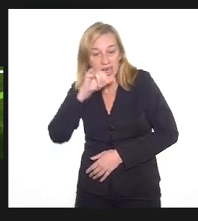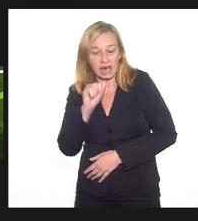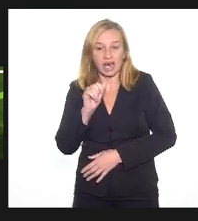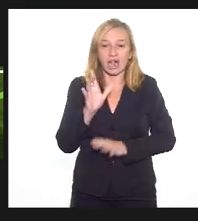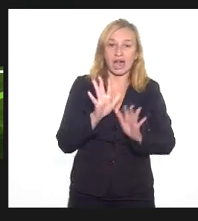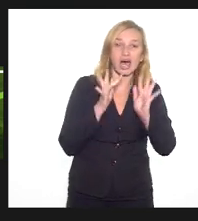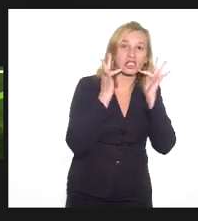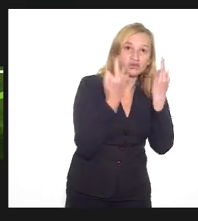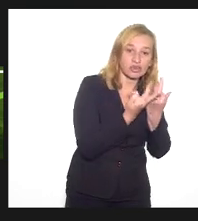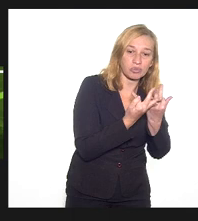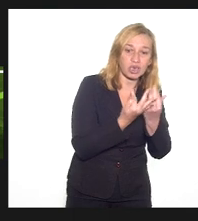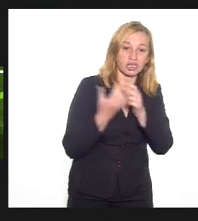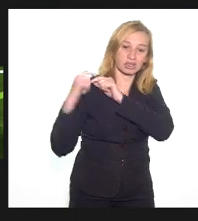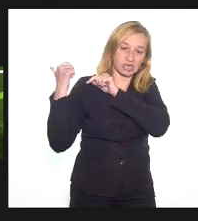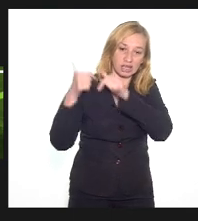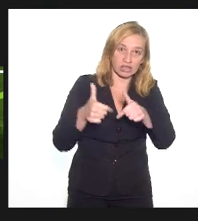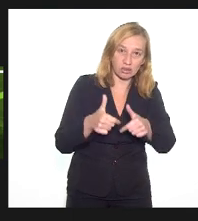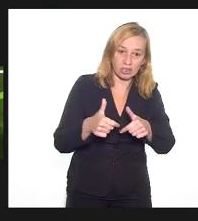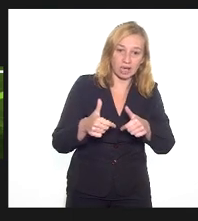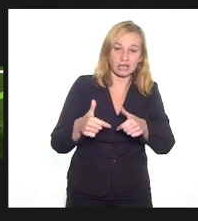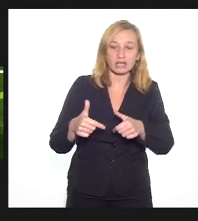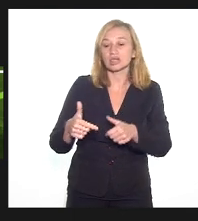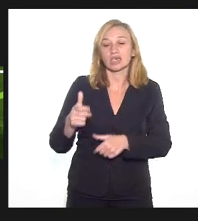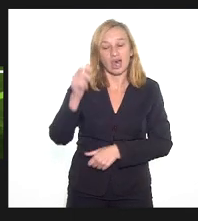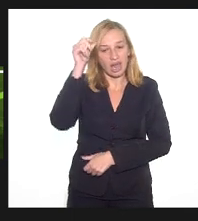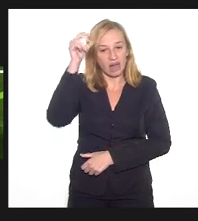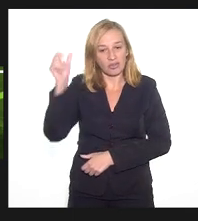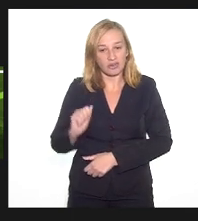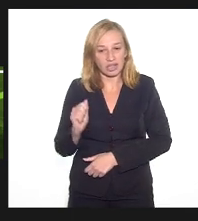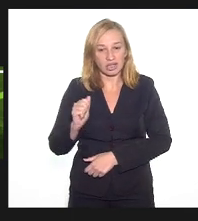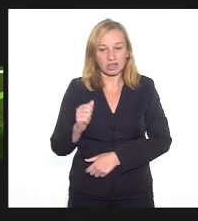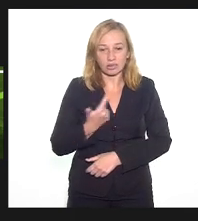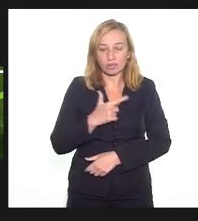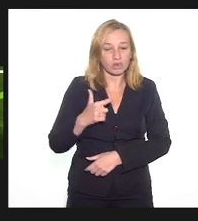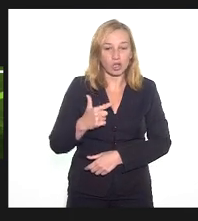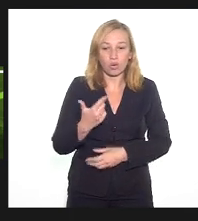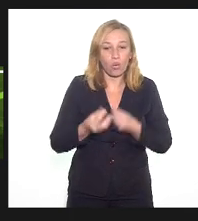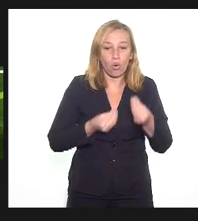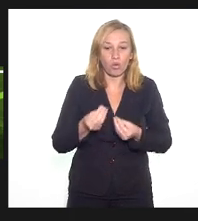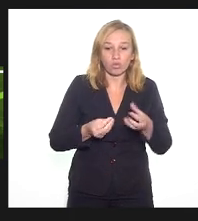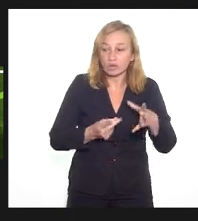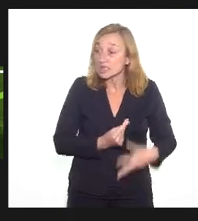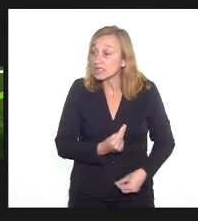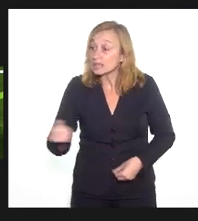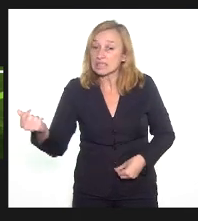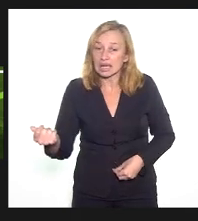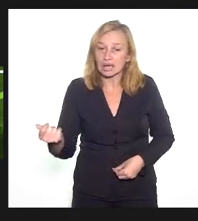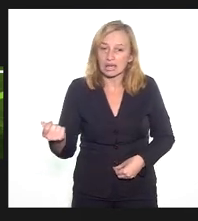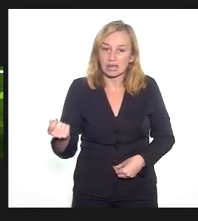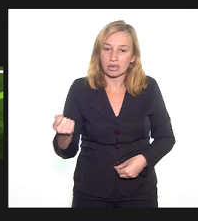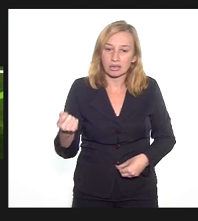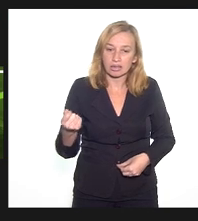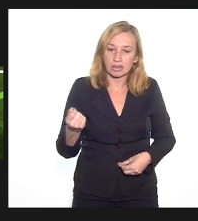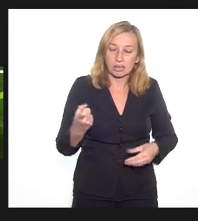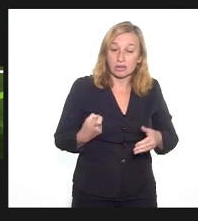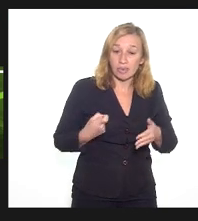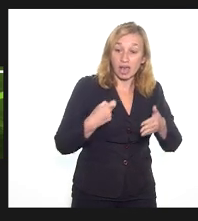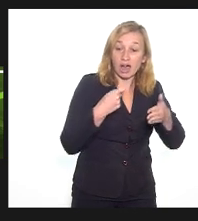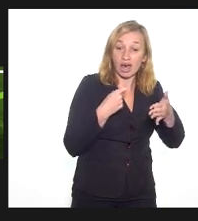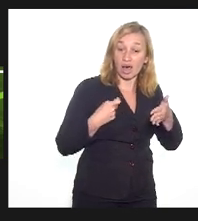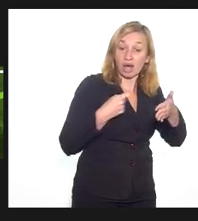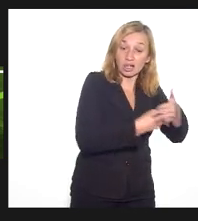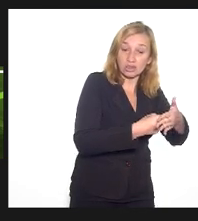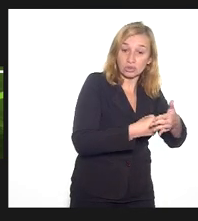famílias tradicionais, se matem-africana, não tem como sair daqui para o Rio para poder fazer essa denúncia.